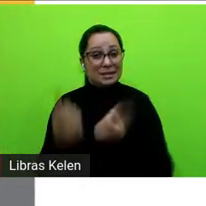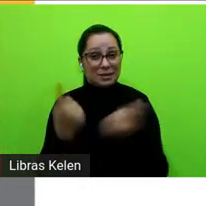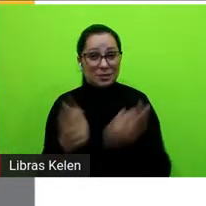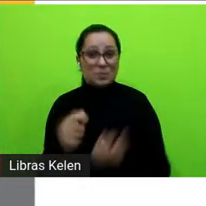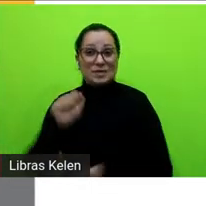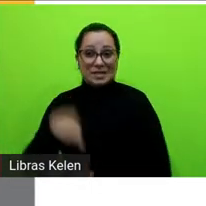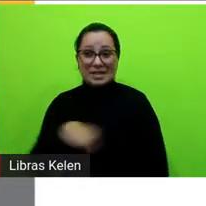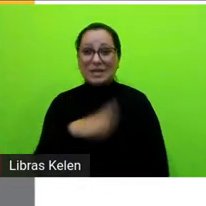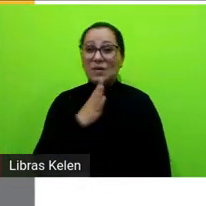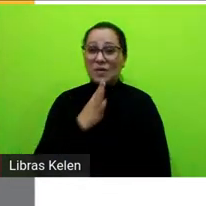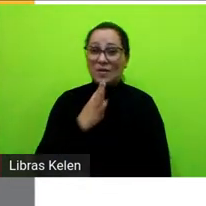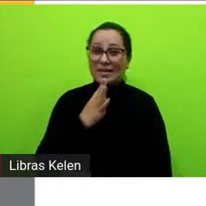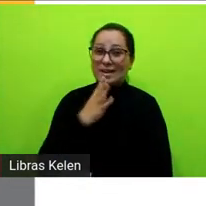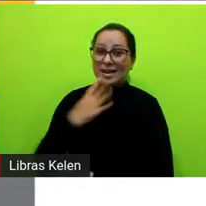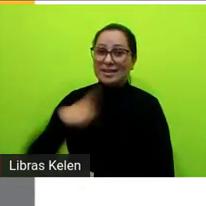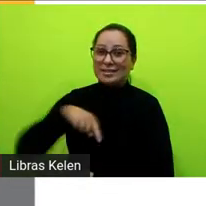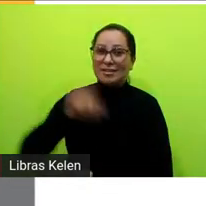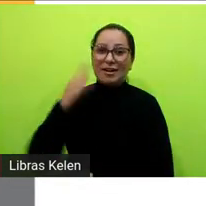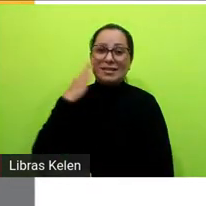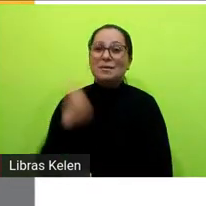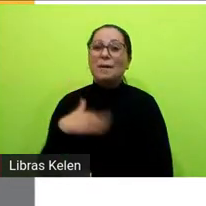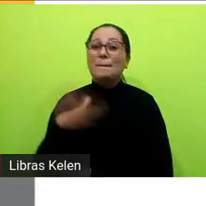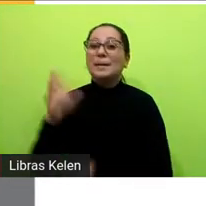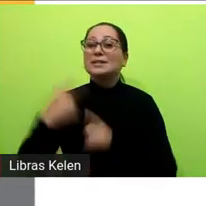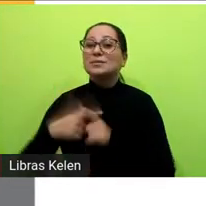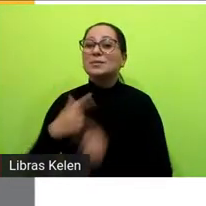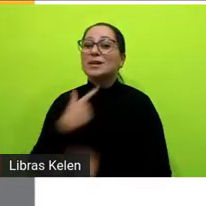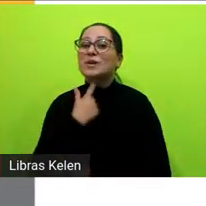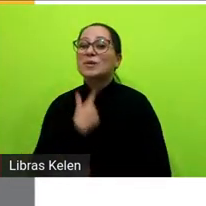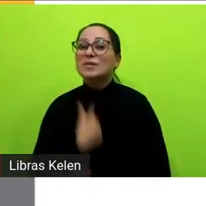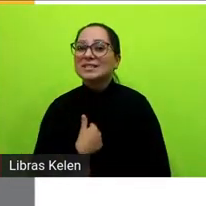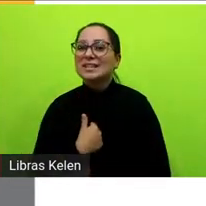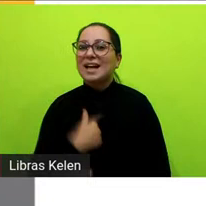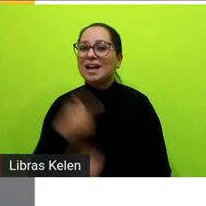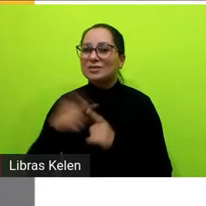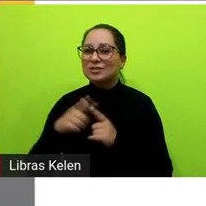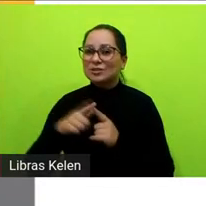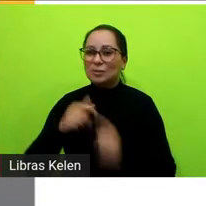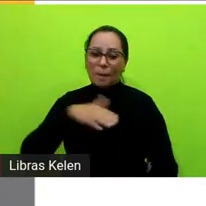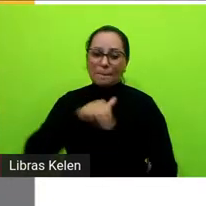então vamos saber um pouquinho mais sobre por que que eles gostaram desses mangás